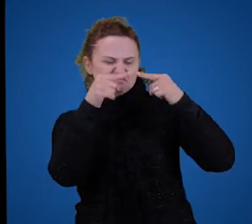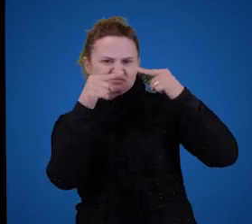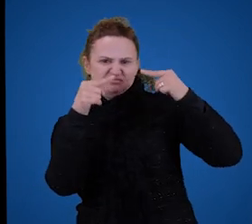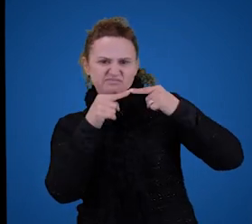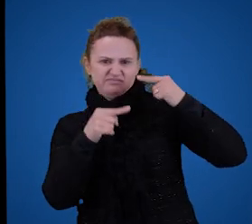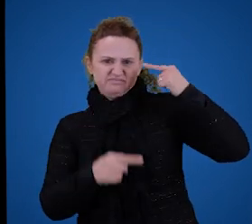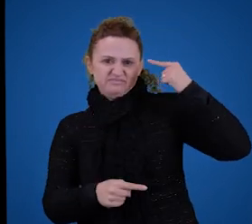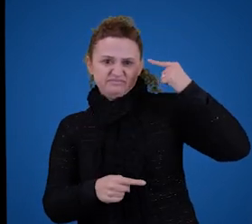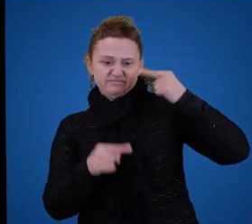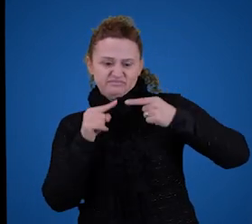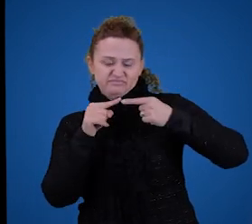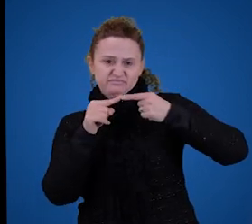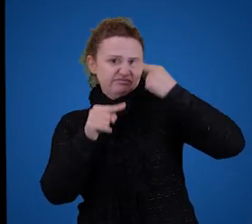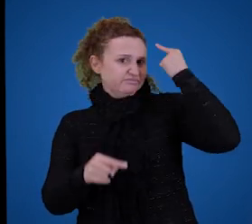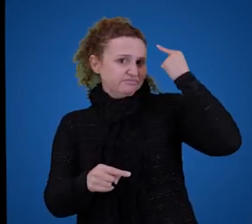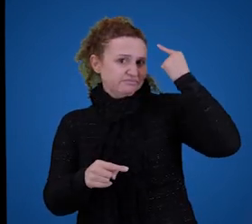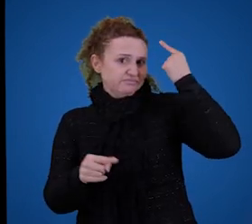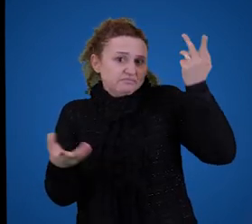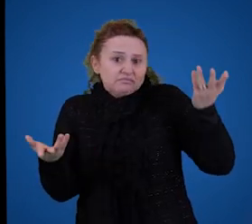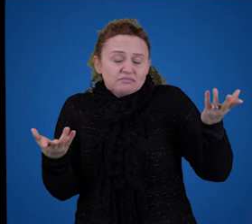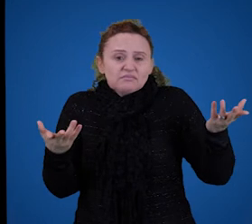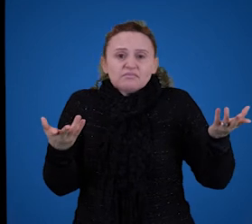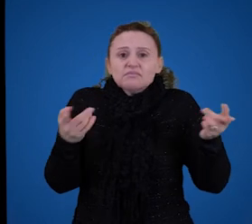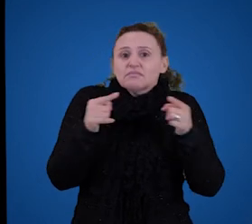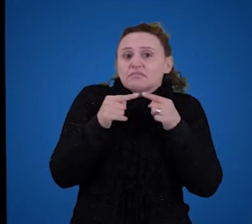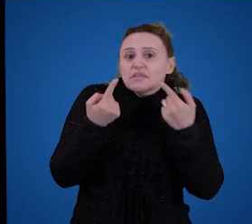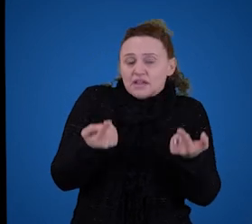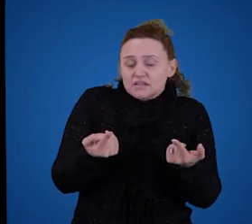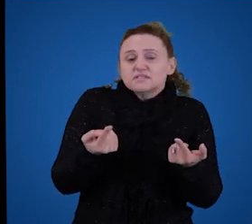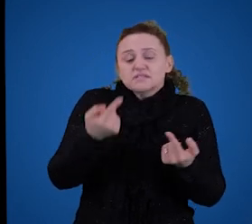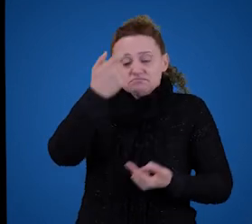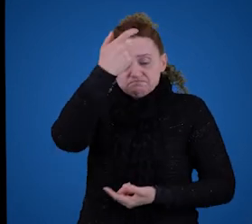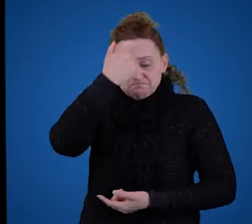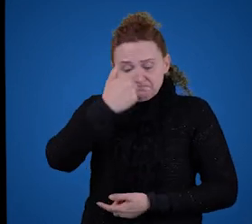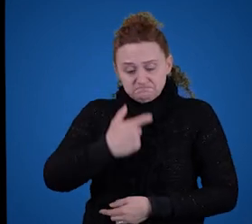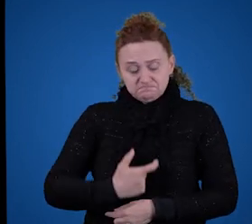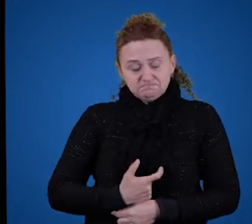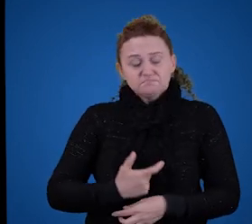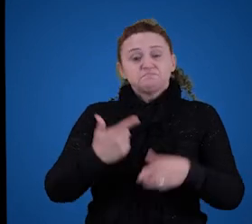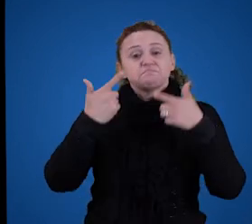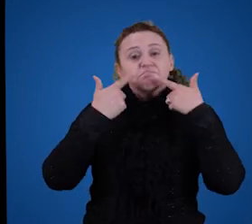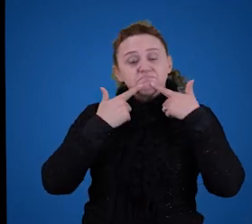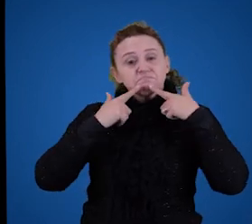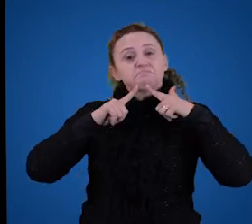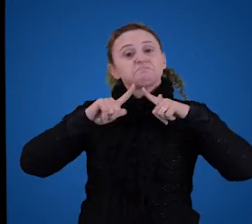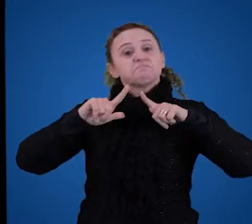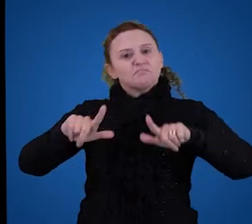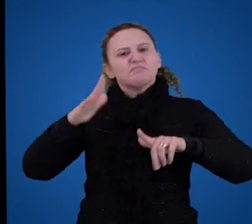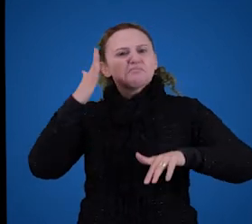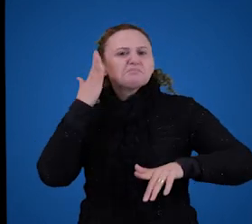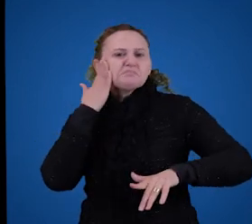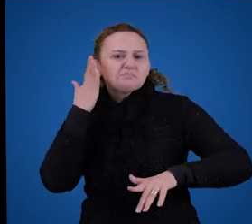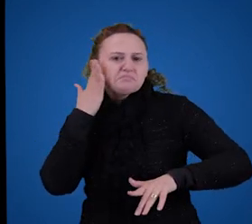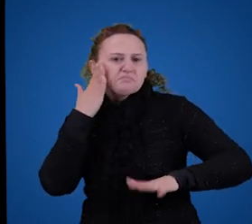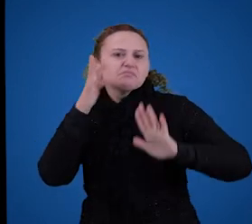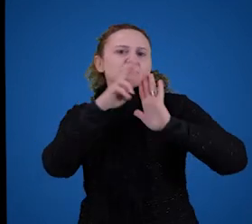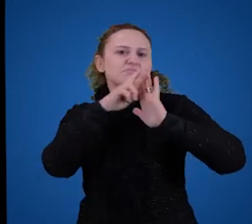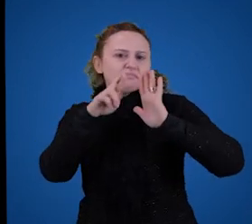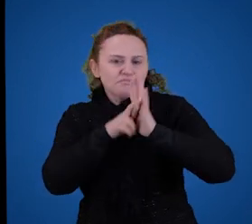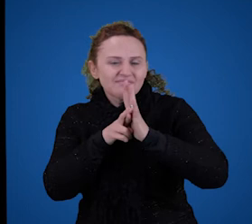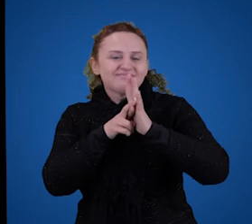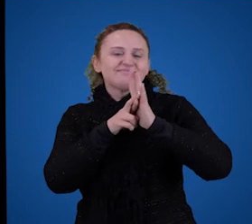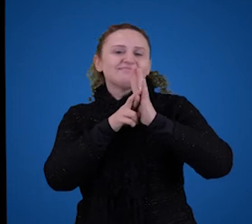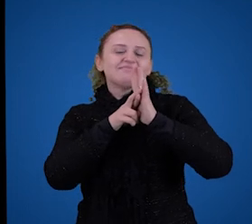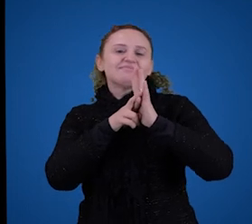E nós não compreendemos, mas nós somos seres habilidosos, né? E dominamos a nossa língua. Nós sabemos o que ideias significam, o que verdes